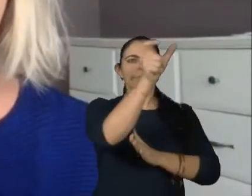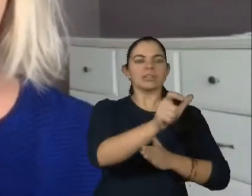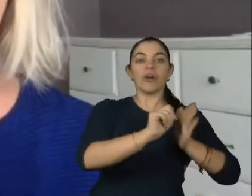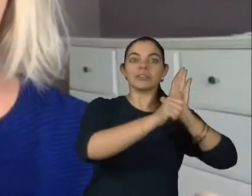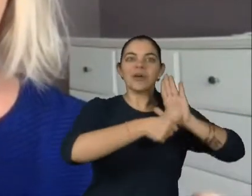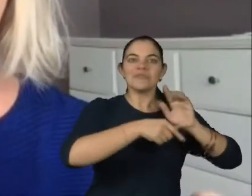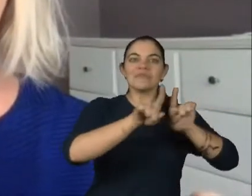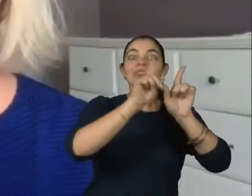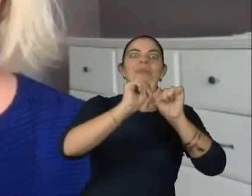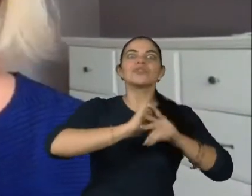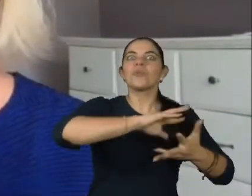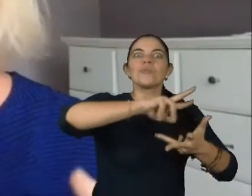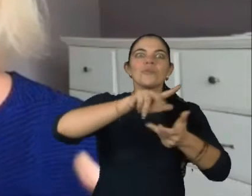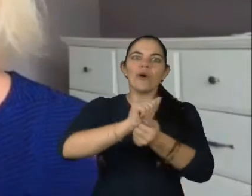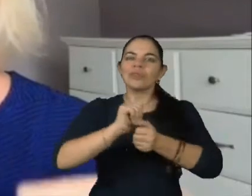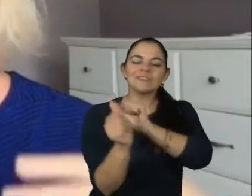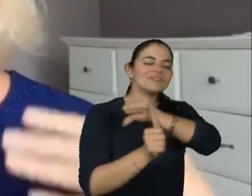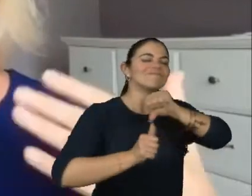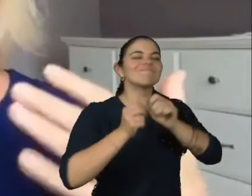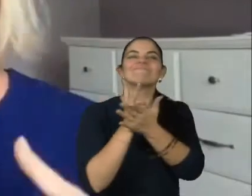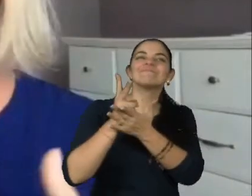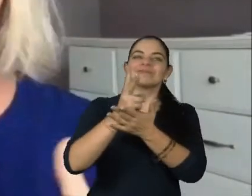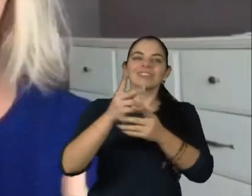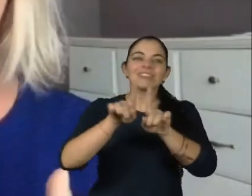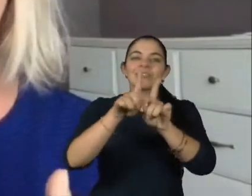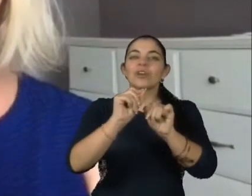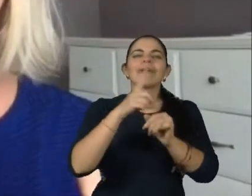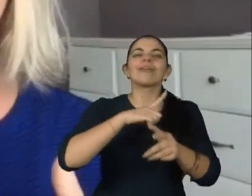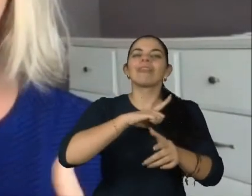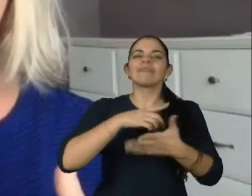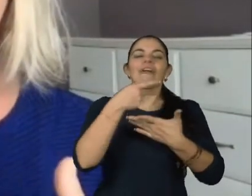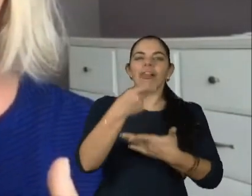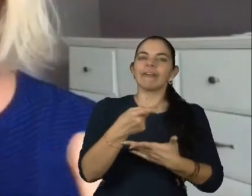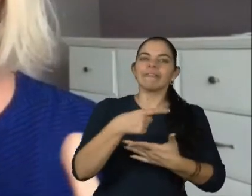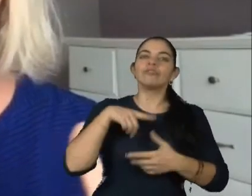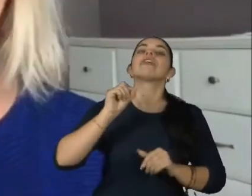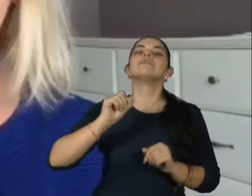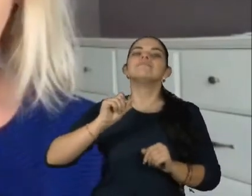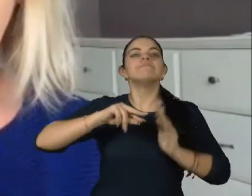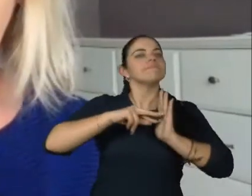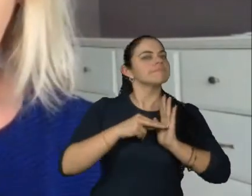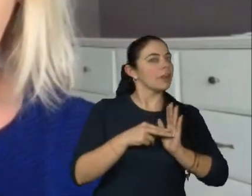O mundo continua mudando. E aí, o que eu tenho a dizer? Que o seguinte,